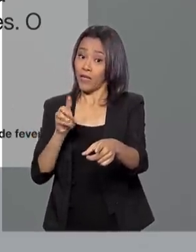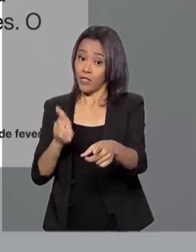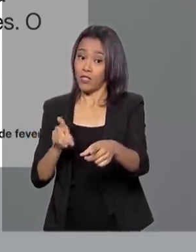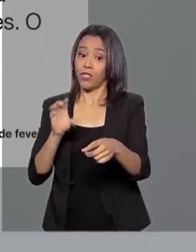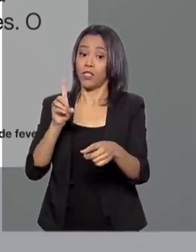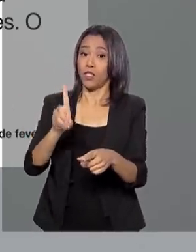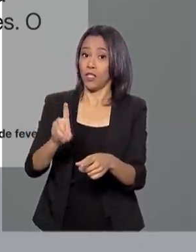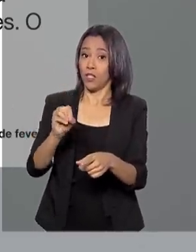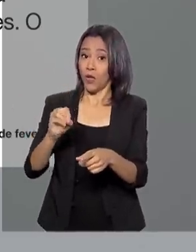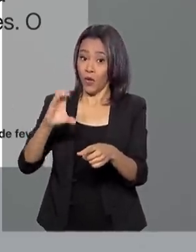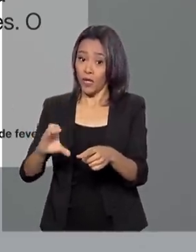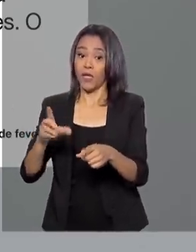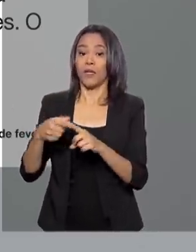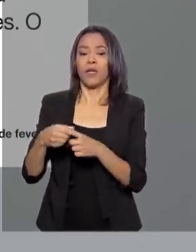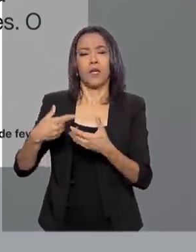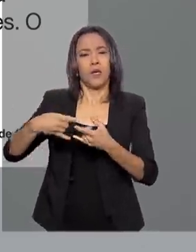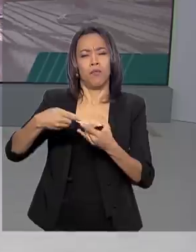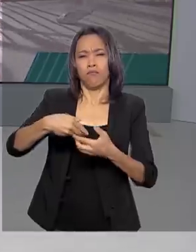cheque e cartões.